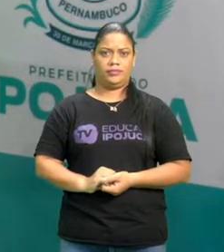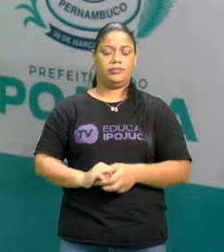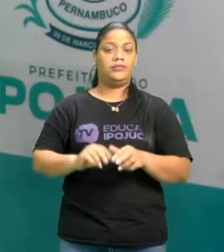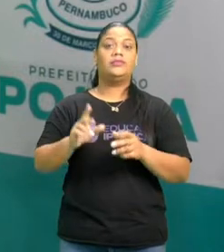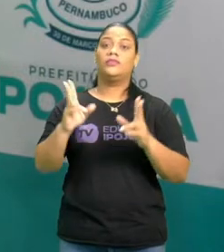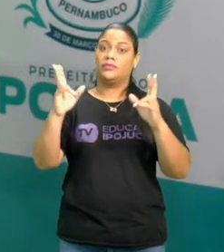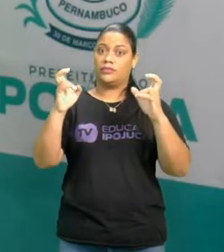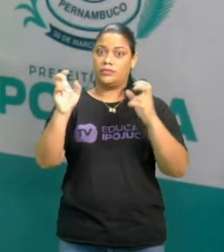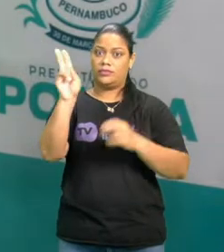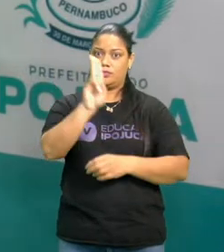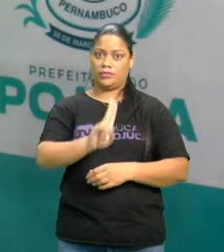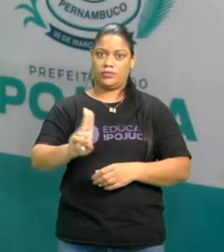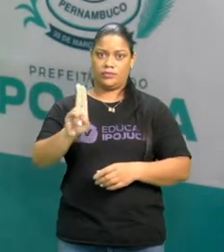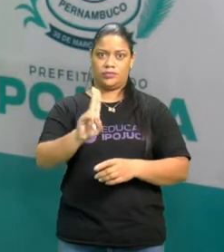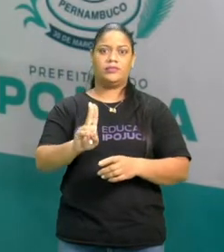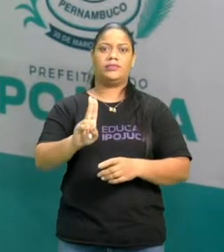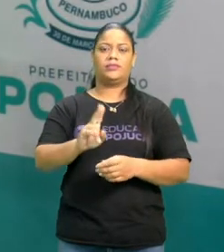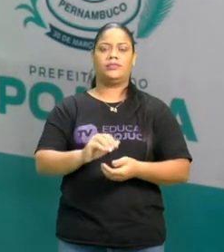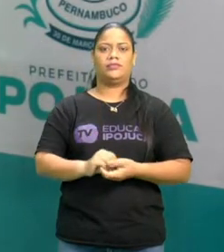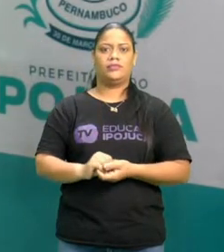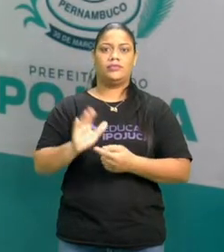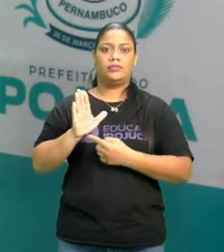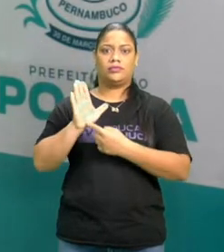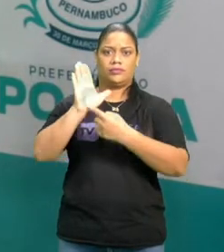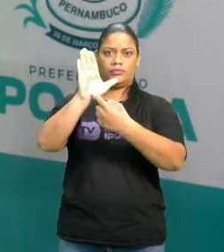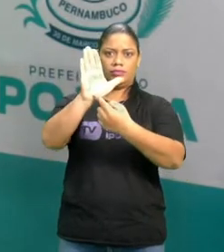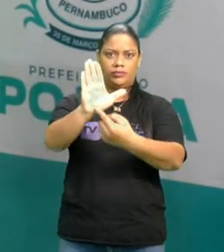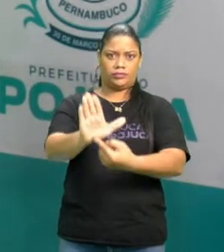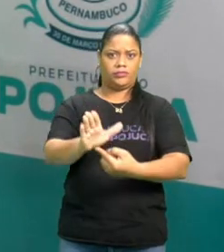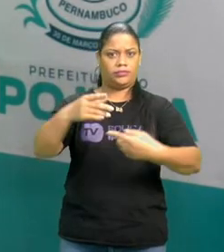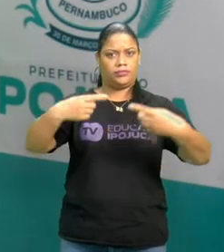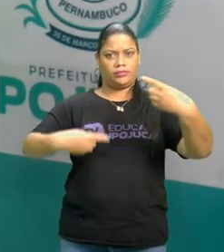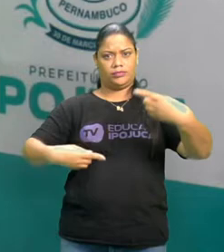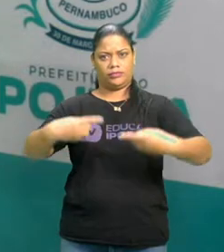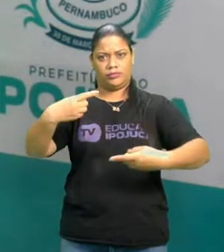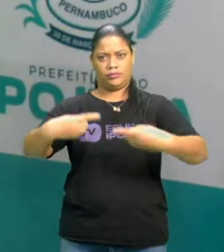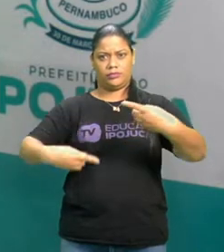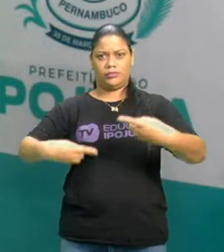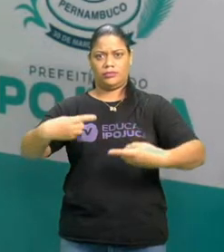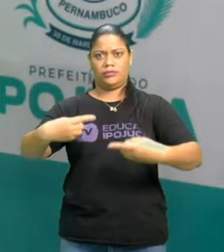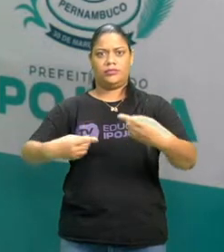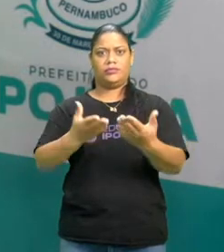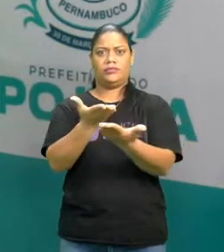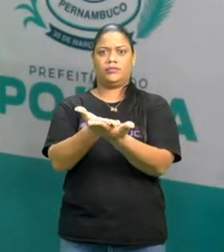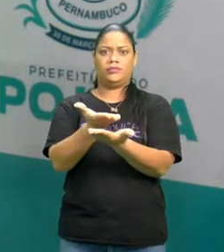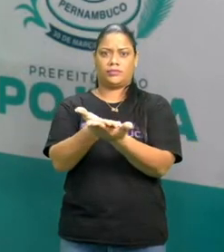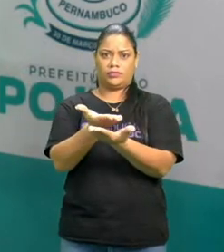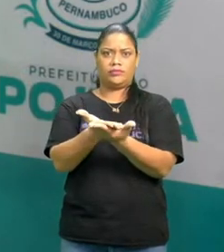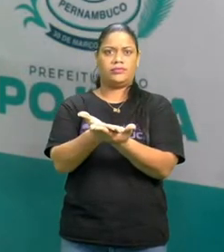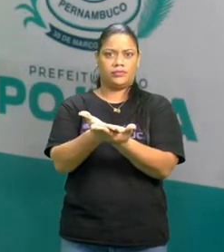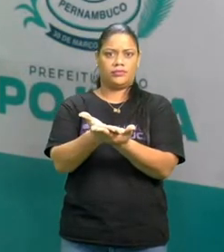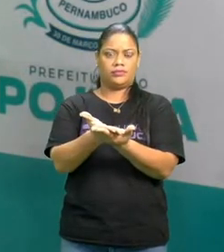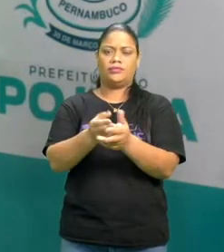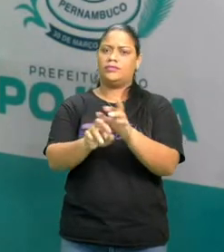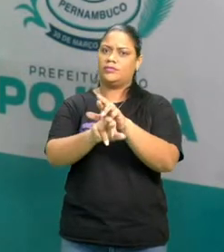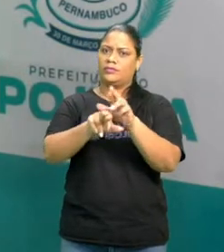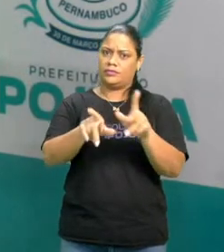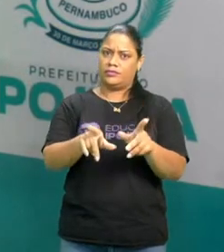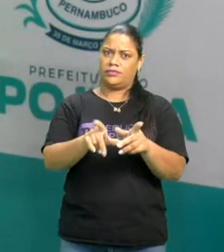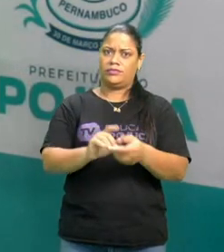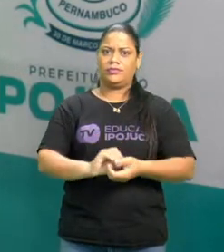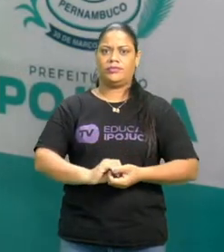diversidade, para trazer a discussão, ao momento de estudo sobre essas diferenças.